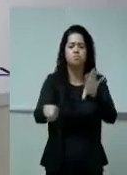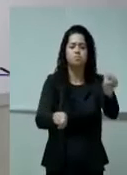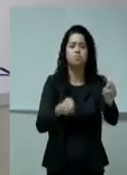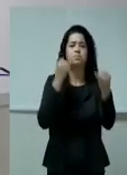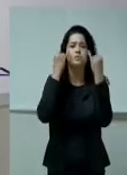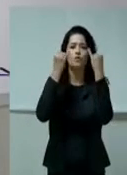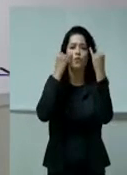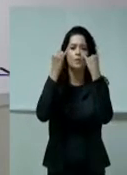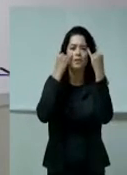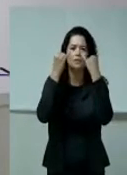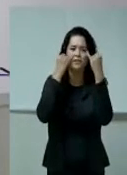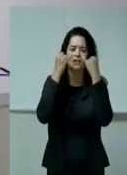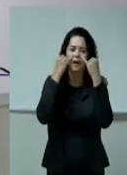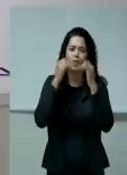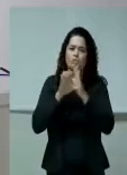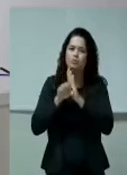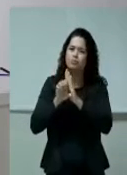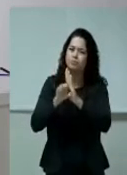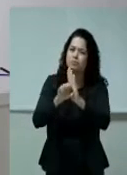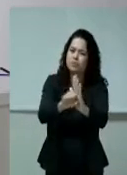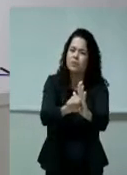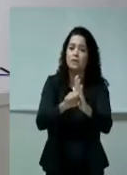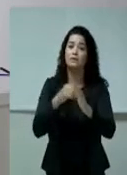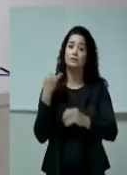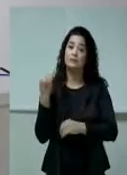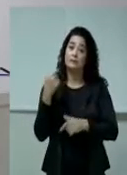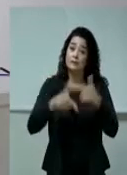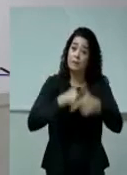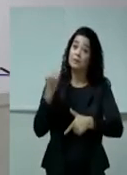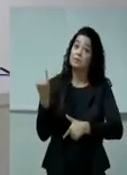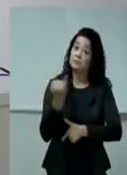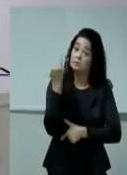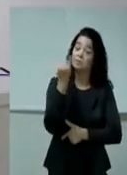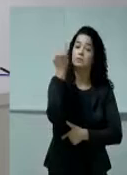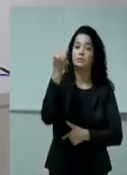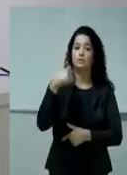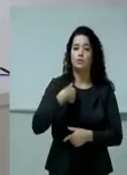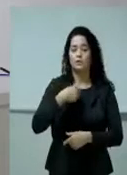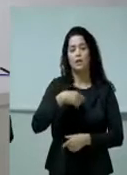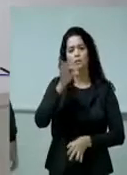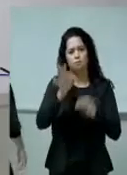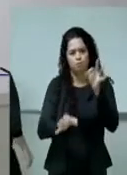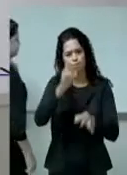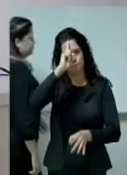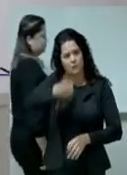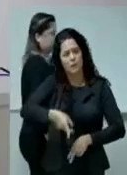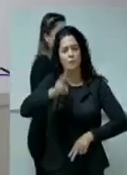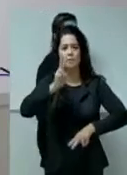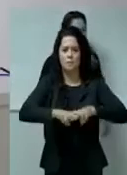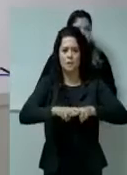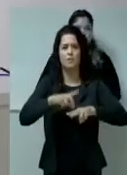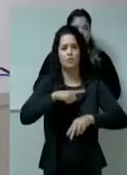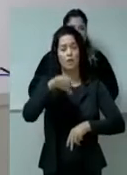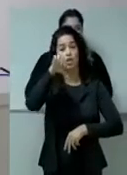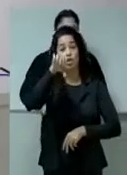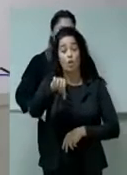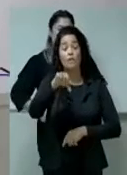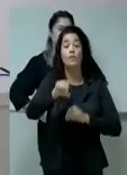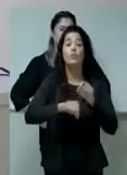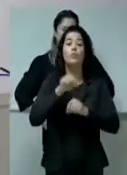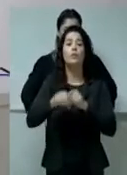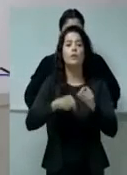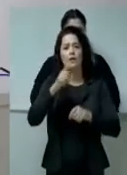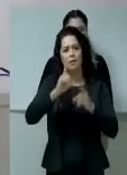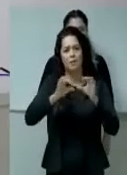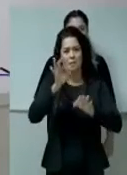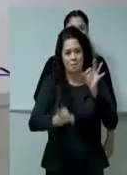e hoje eles têm um trabalho importantíssimo, inclusive de cumprimento de mandado de prisão. Eles têm nove cumprido, e